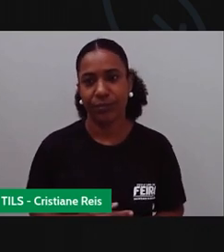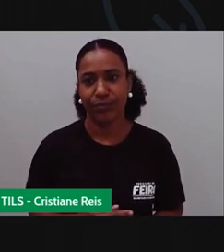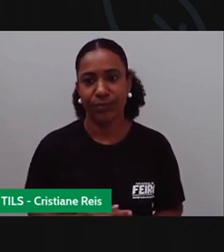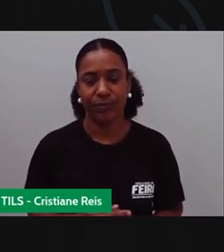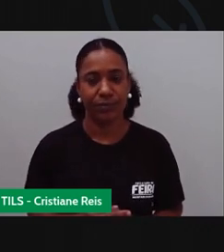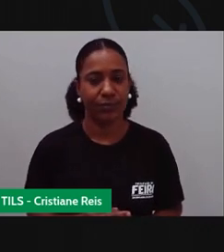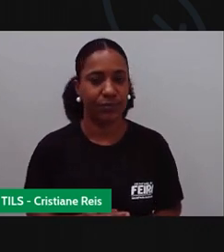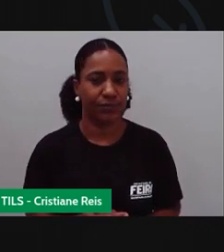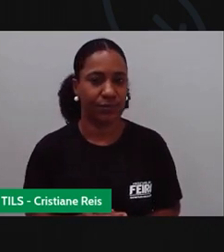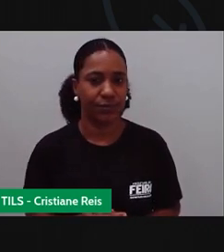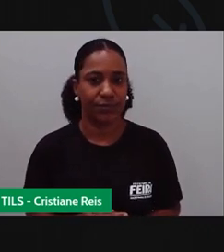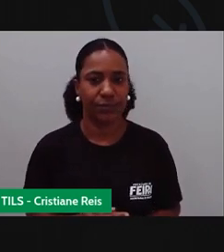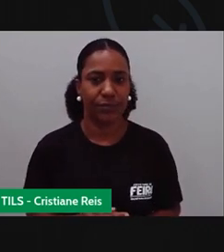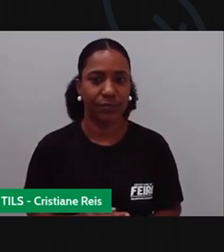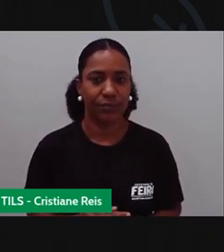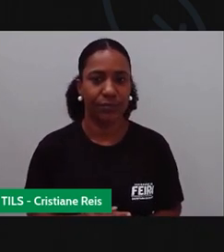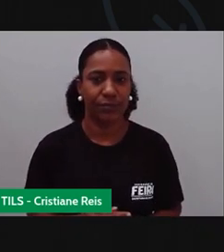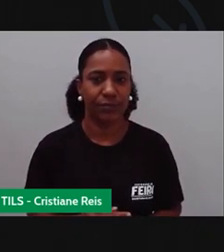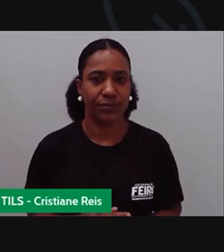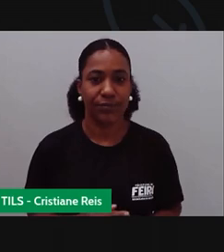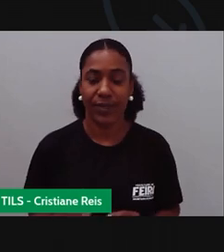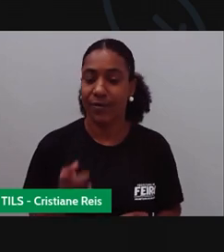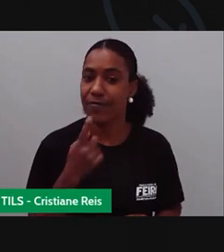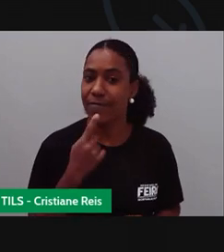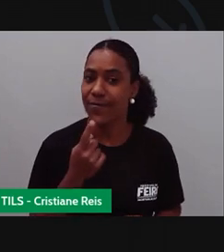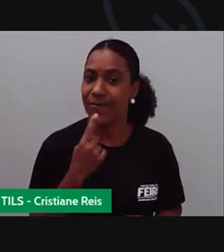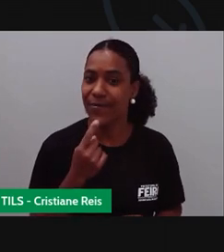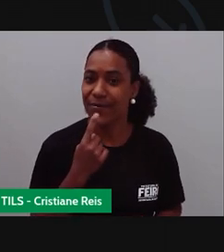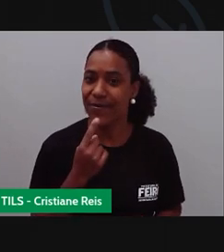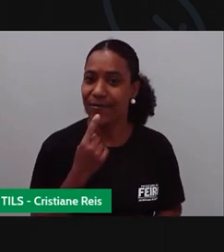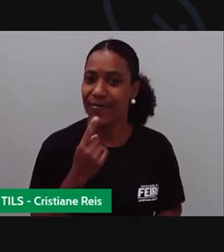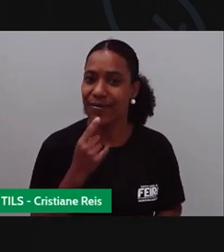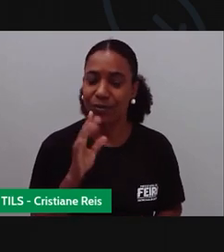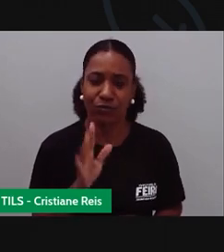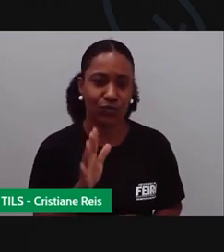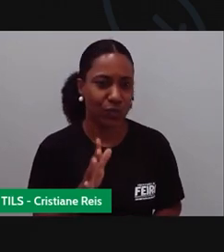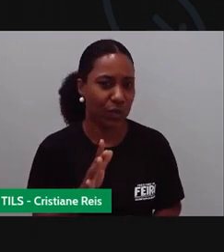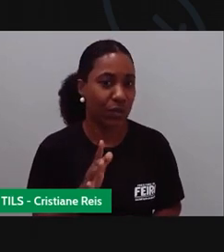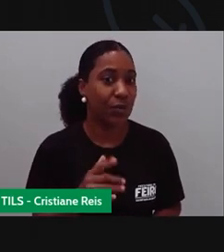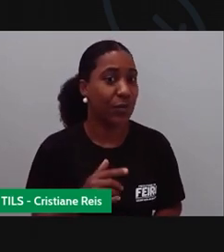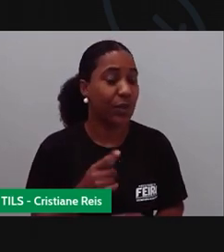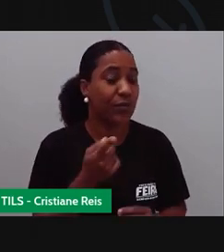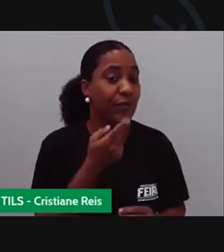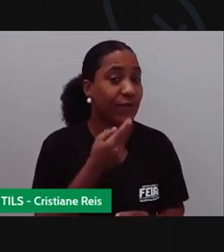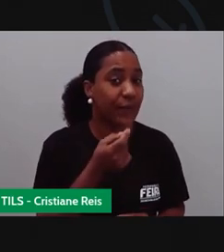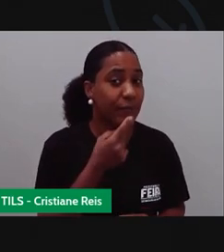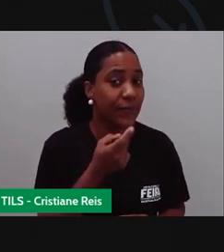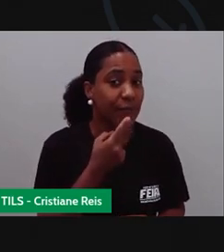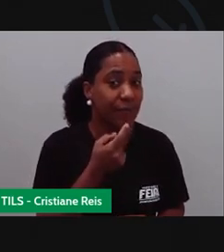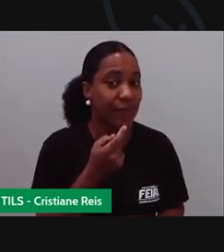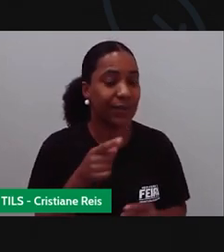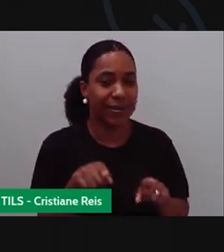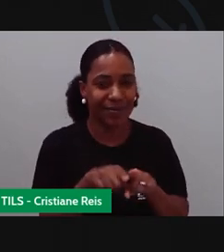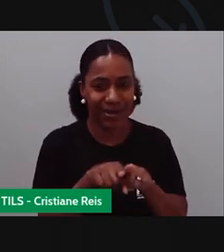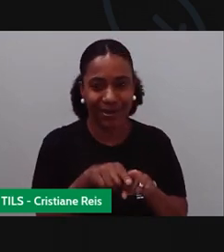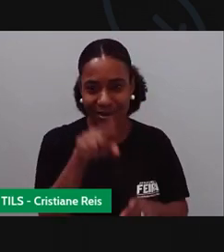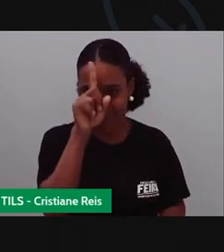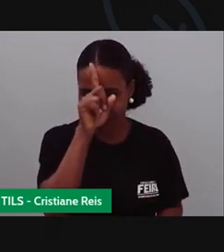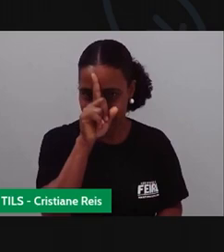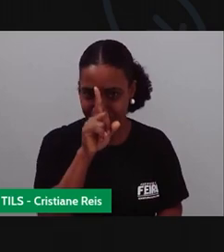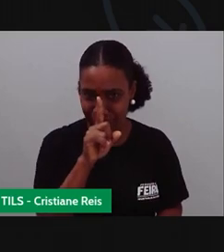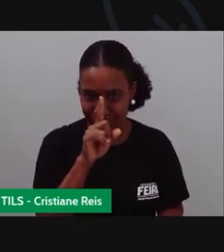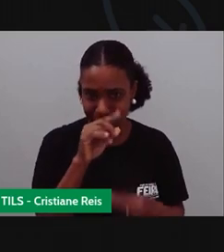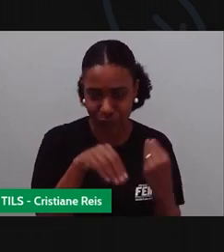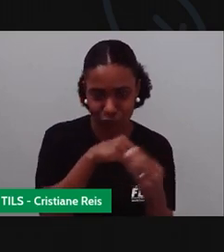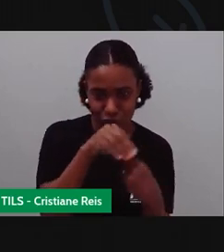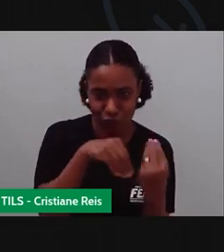Pronto. Aqui eu usei o quê? O vermelho, não foi isso? Mas o SAMU, ele usa o vermelho e o amarelo. A Pro vai misturar aqui